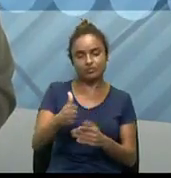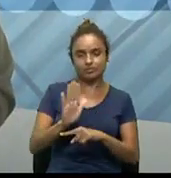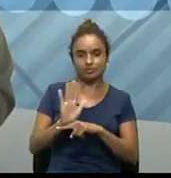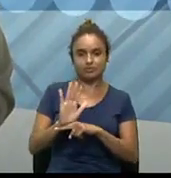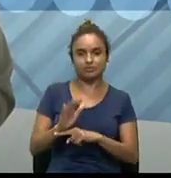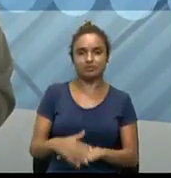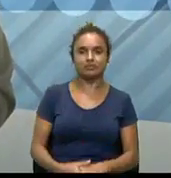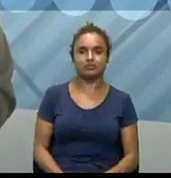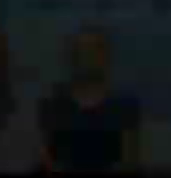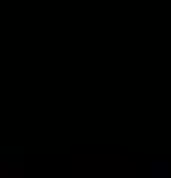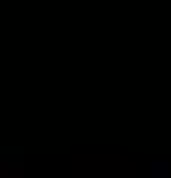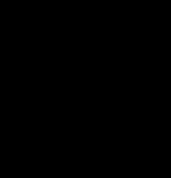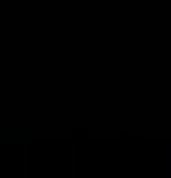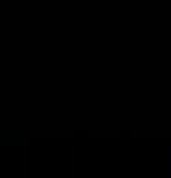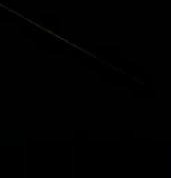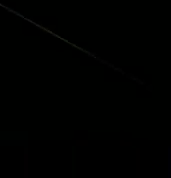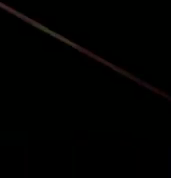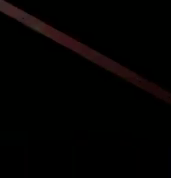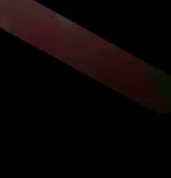Vamos lá!